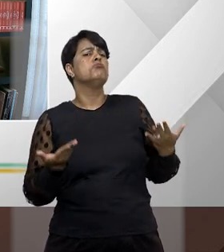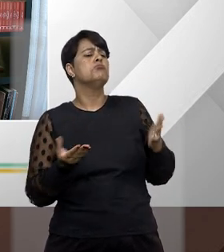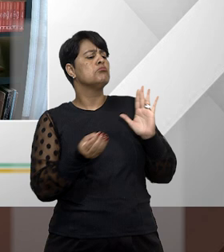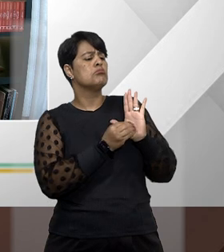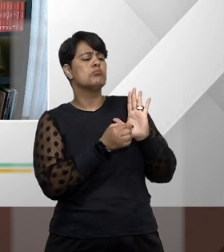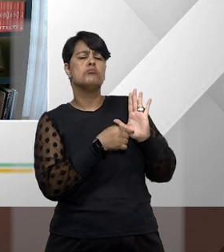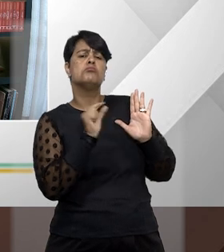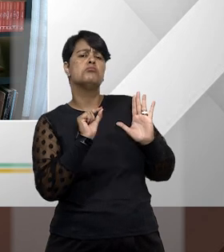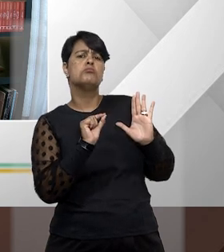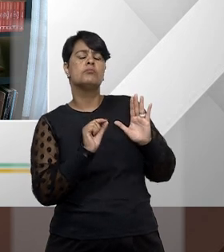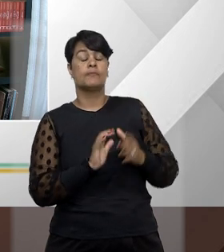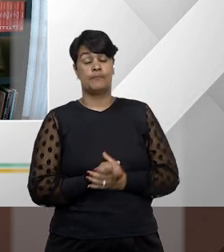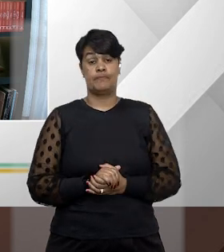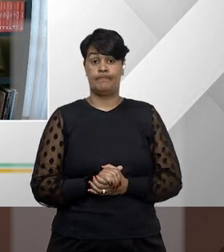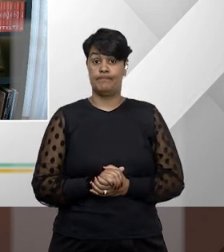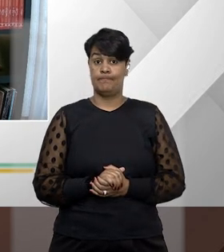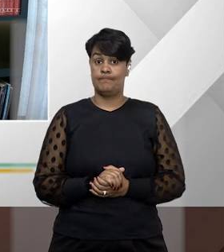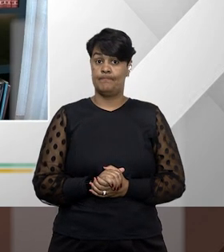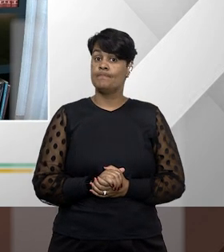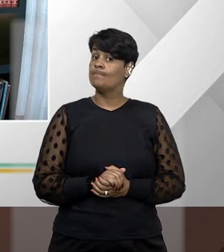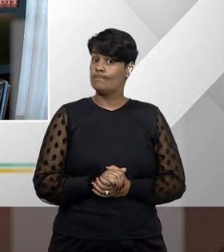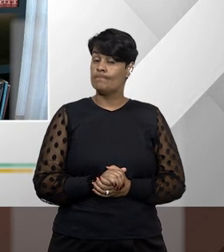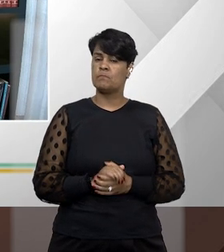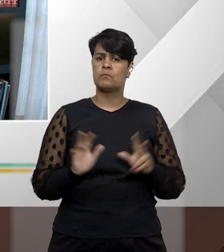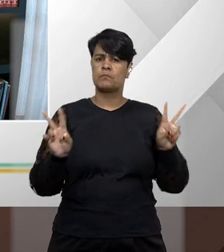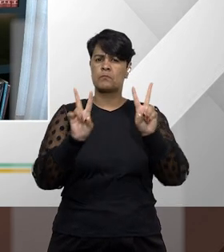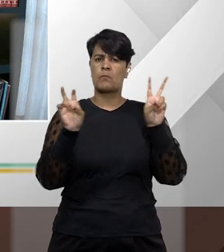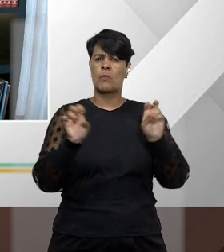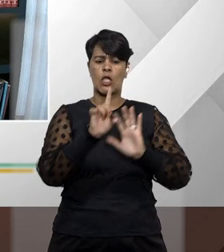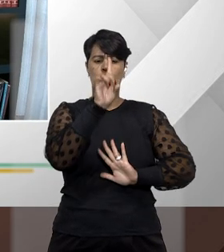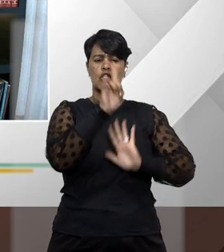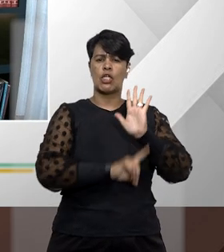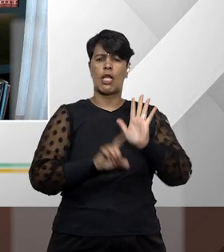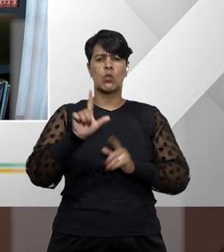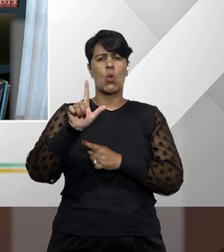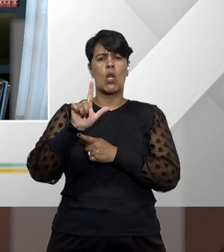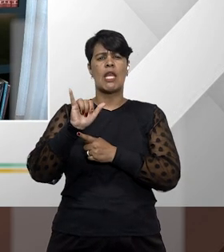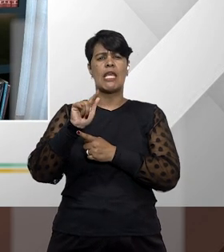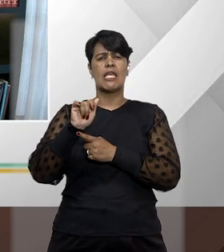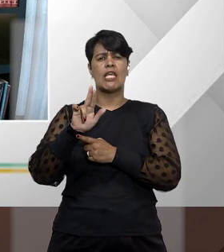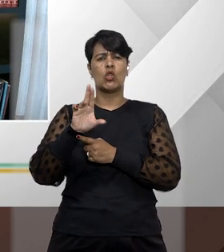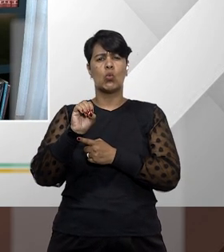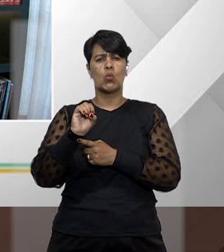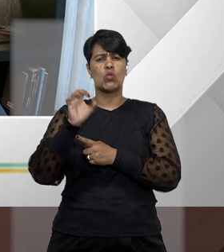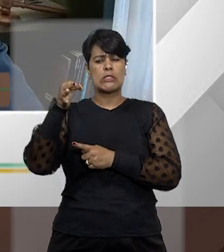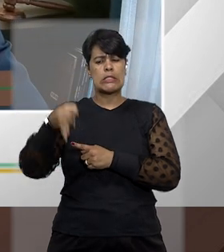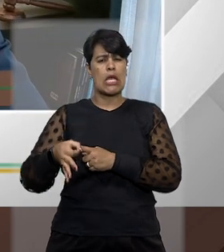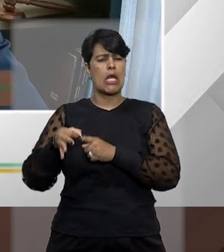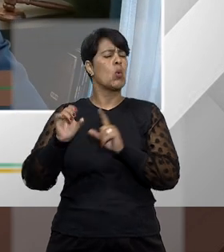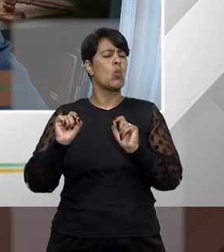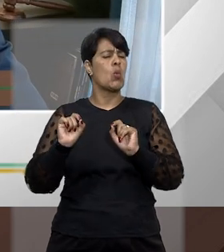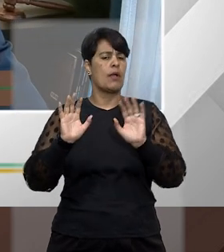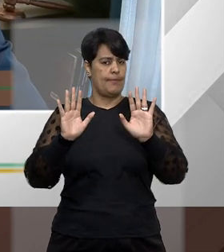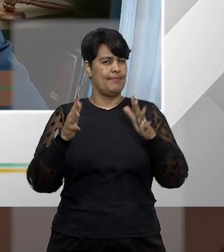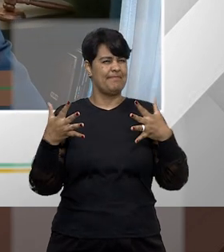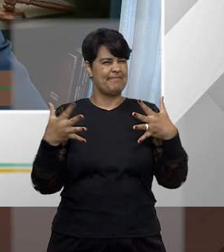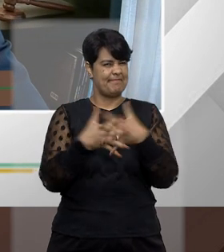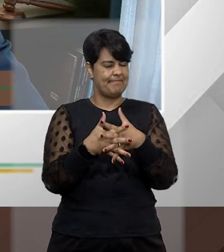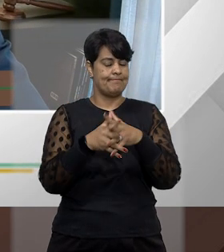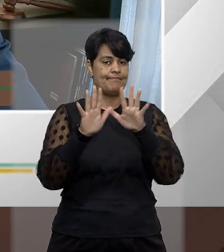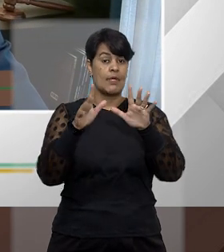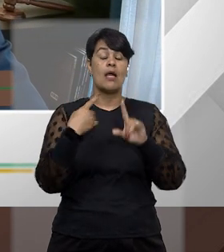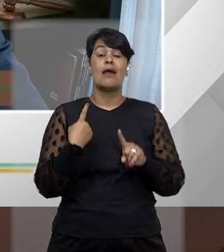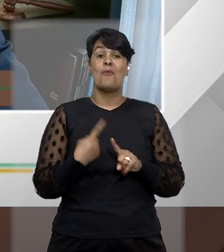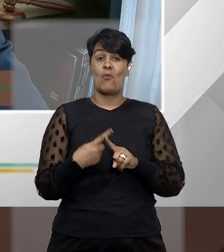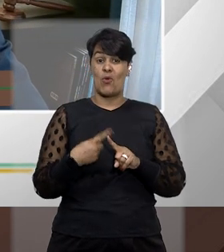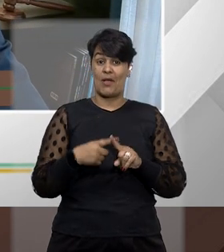referência? Fátima, nessa expressão, direito líquido e certo, há uma grande confusão. Porque,